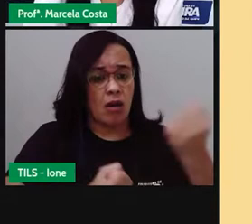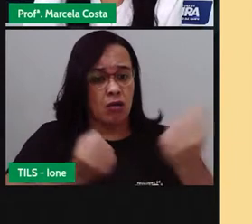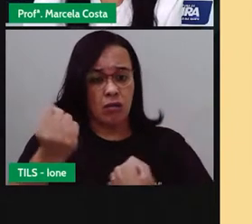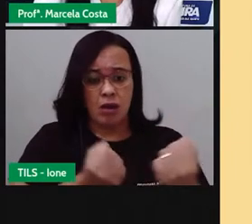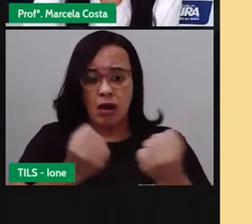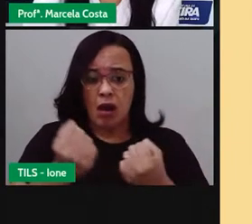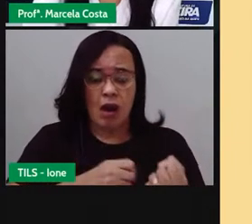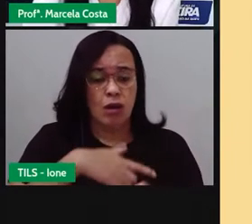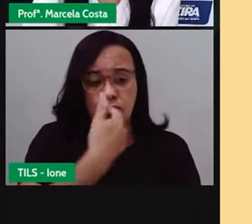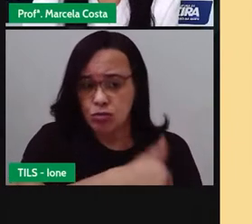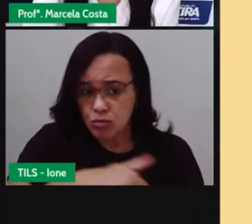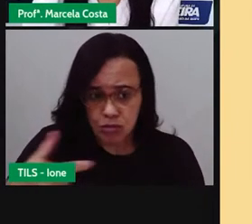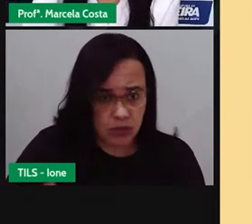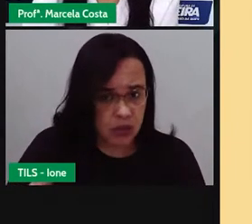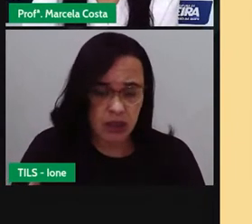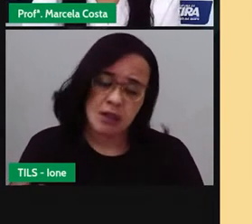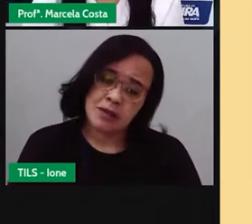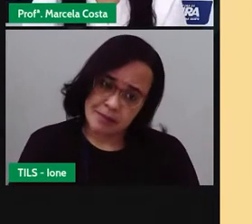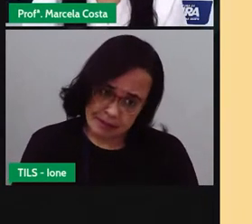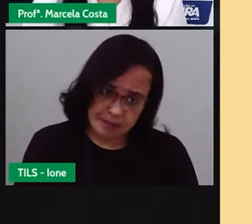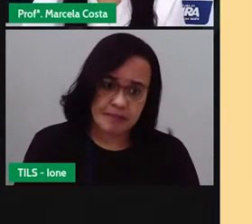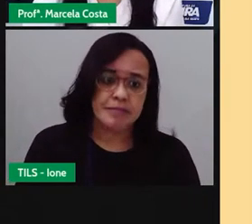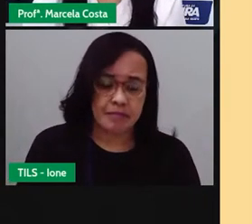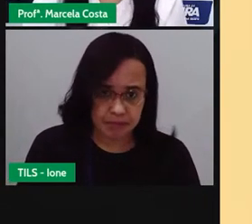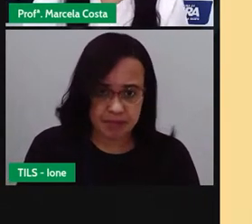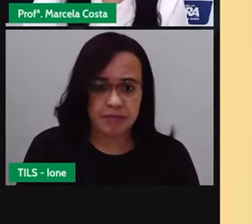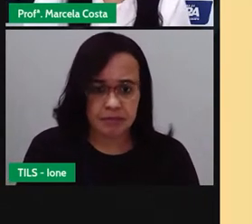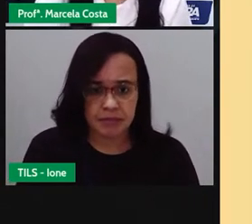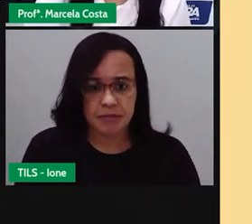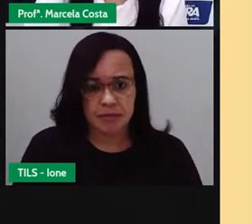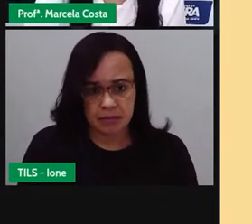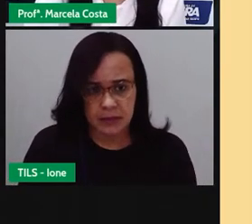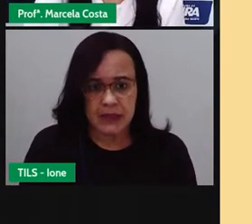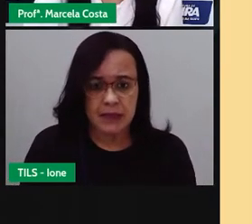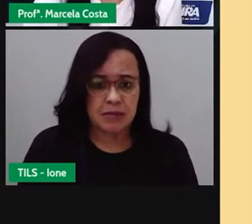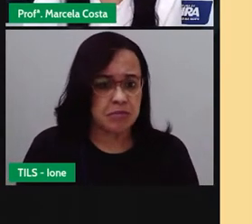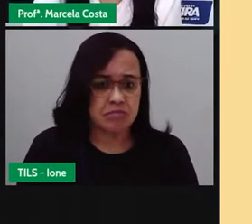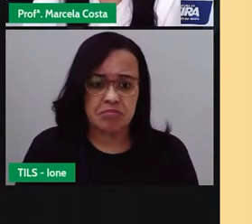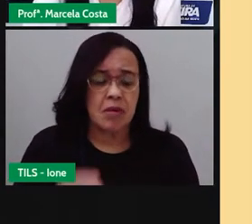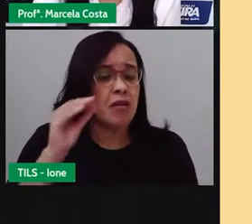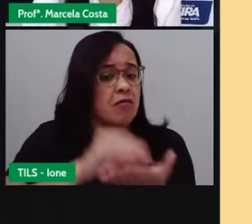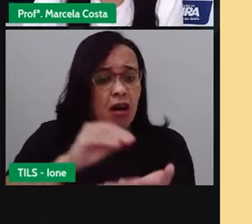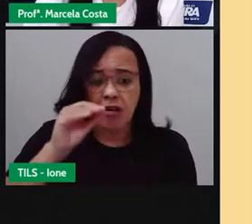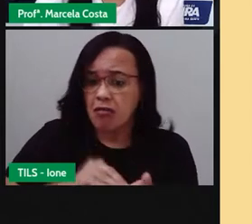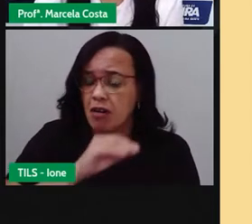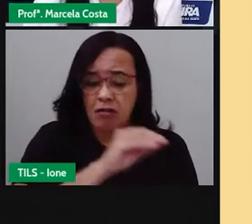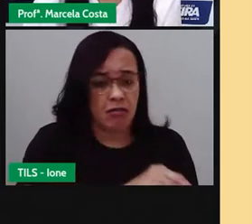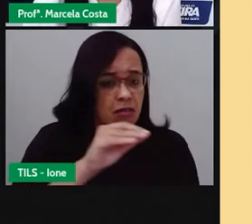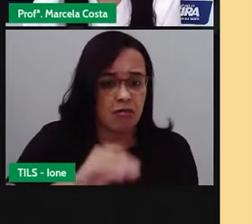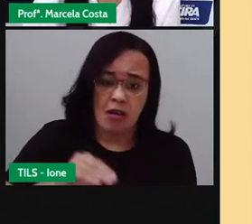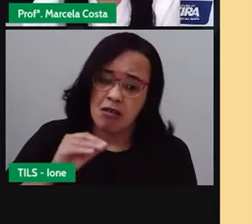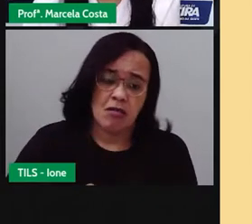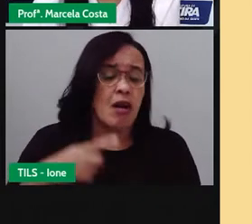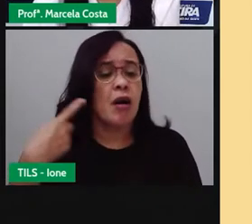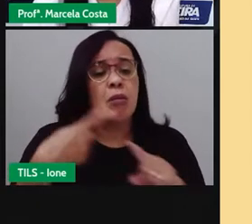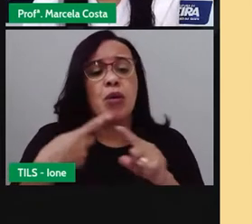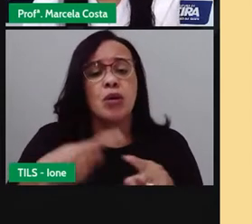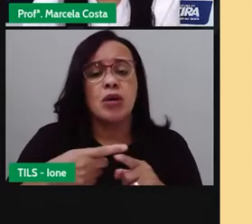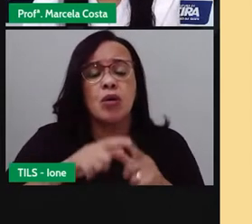A via superior, construída com espaço para estacionar veículos, está quase toda tomada por barracas,